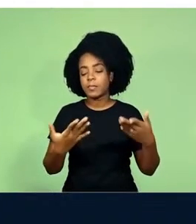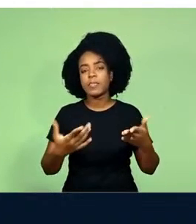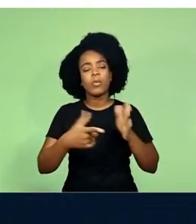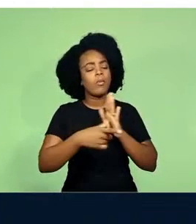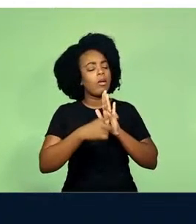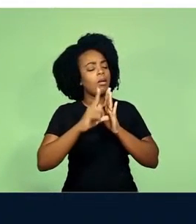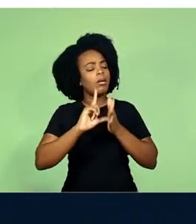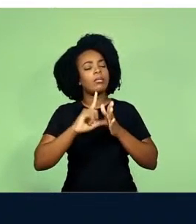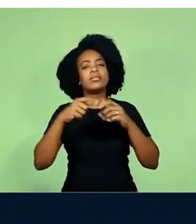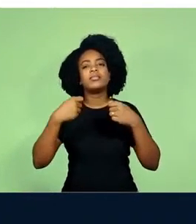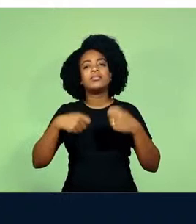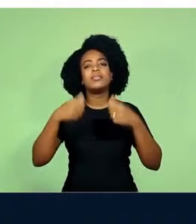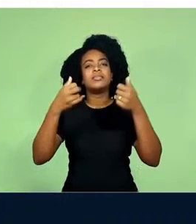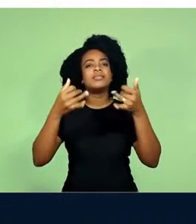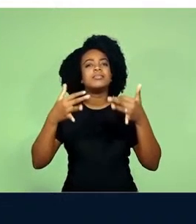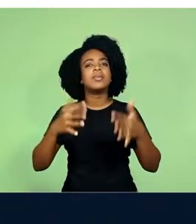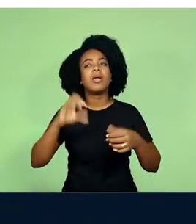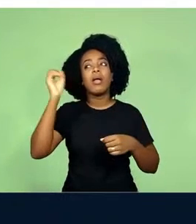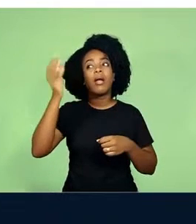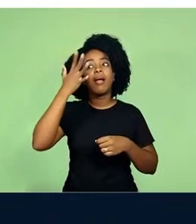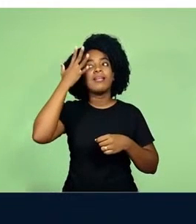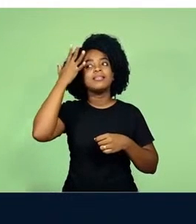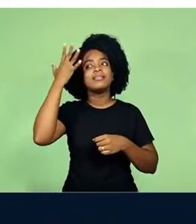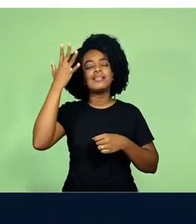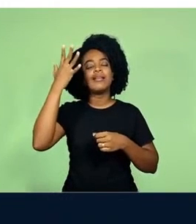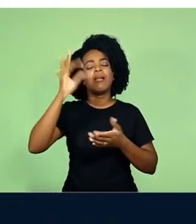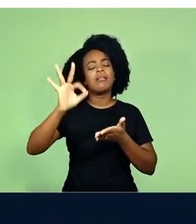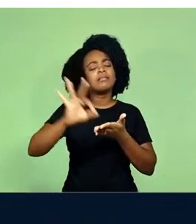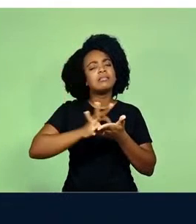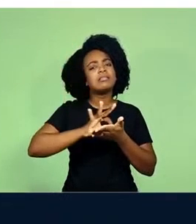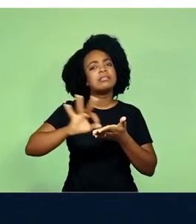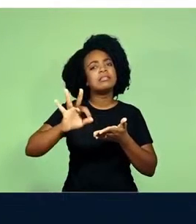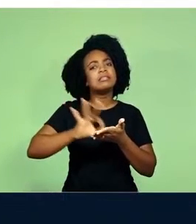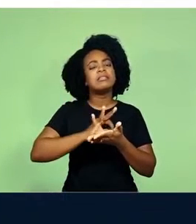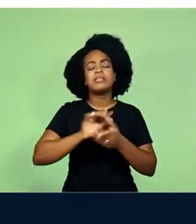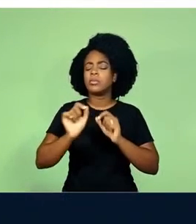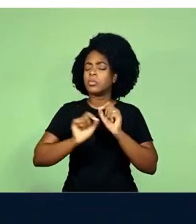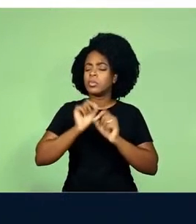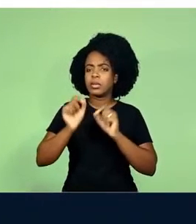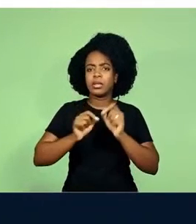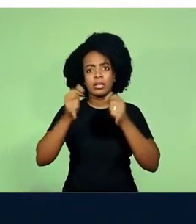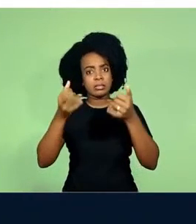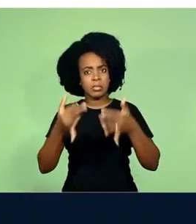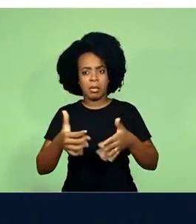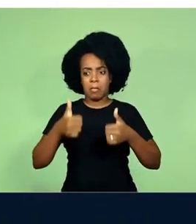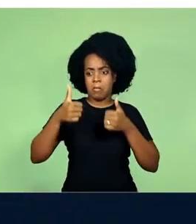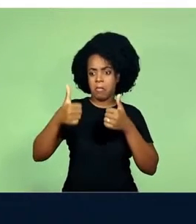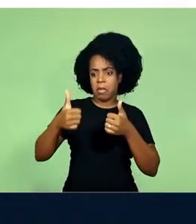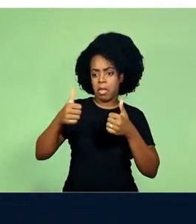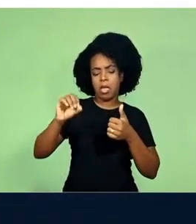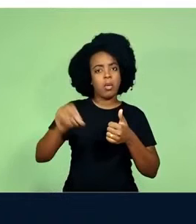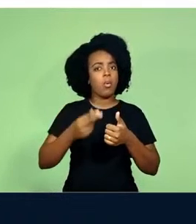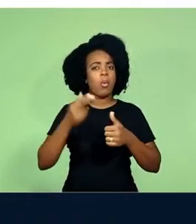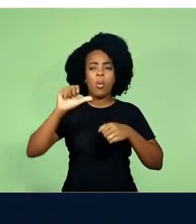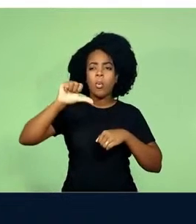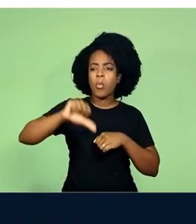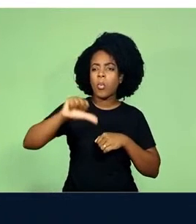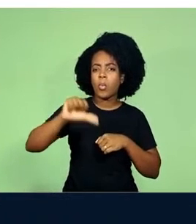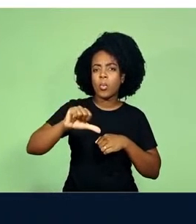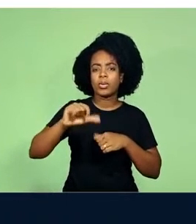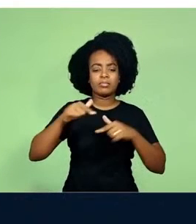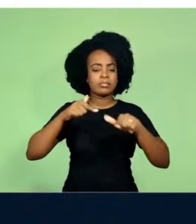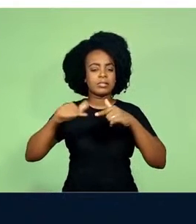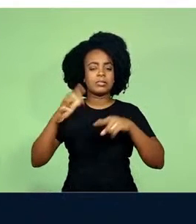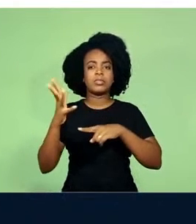preciso, antes, falar um pouco sobre a ideia de crítica, porque crítica não é falar bem ou mal de um trabalho de arte, mas